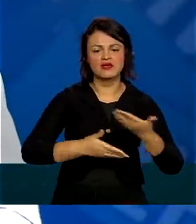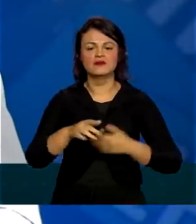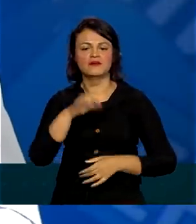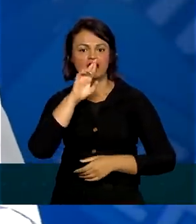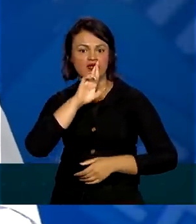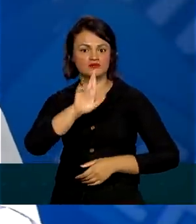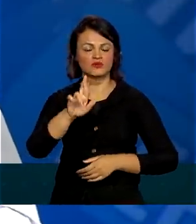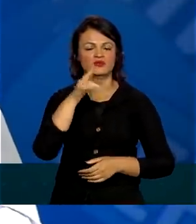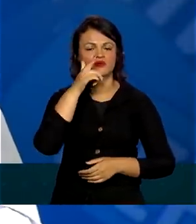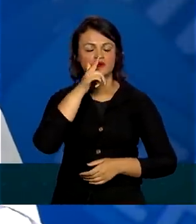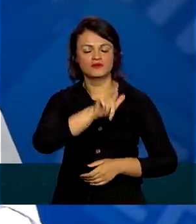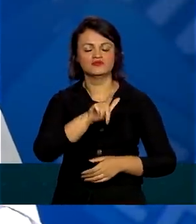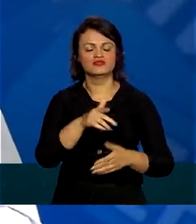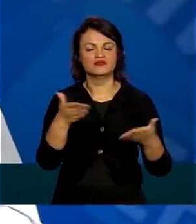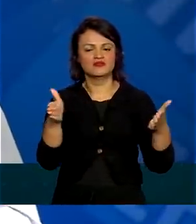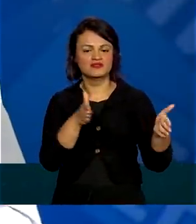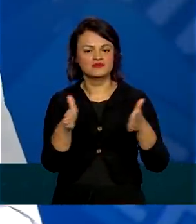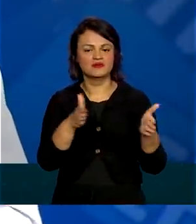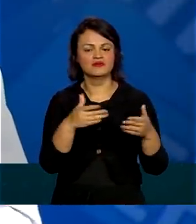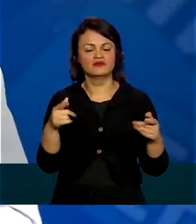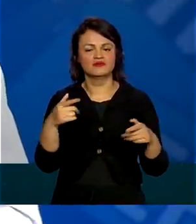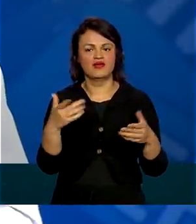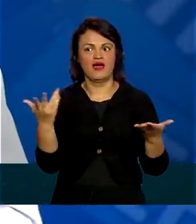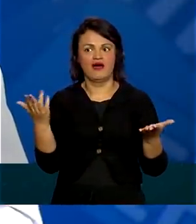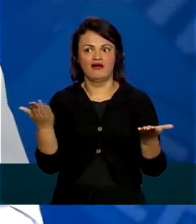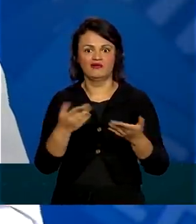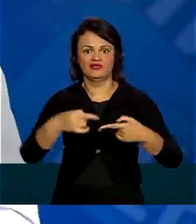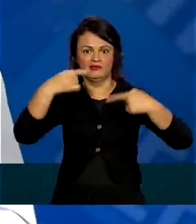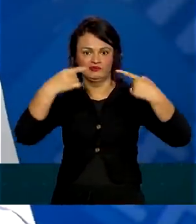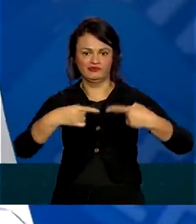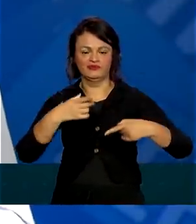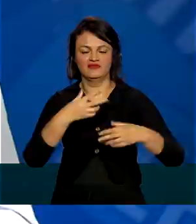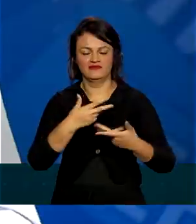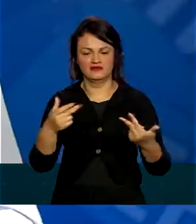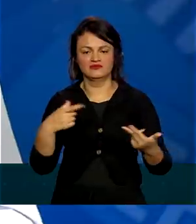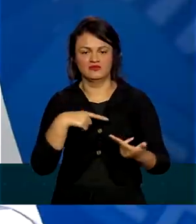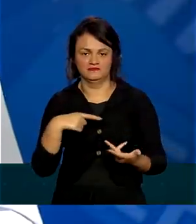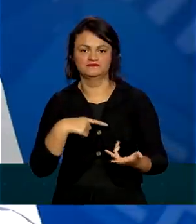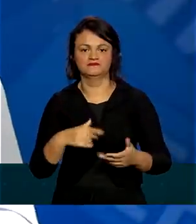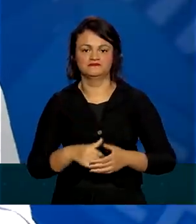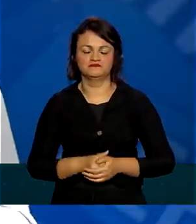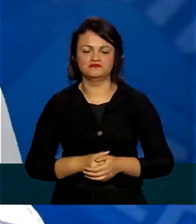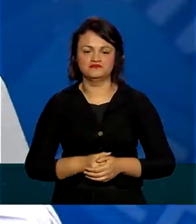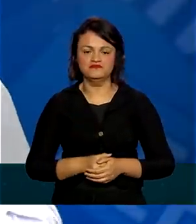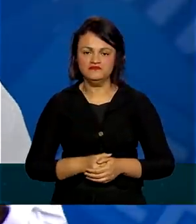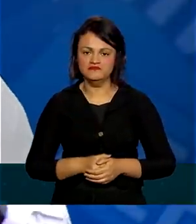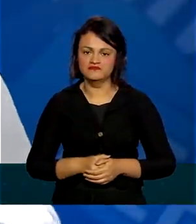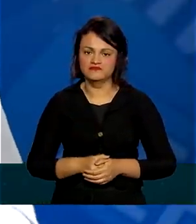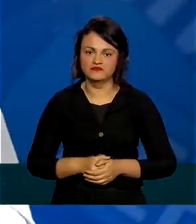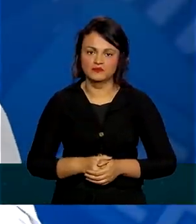respostas nesse momento de grandes enfrentamentos. essa nossa